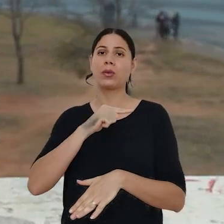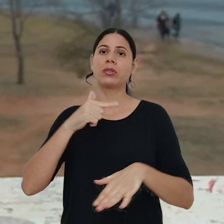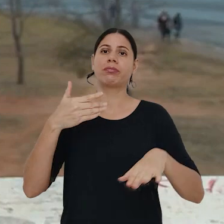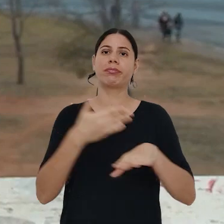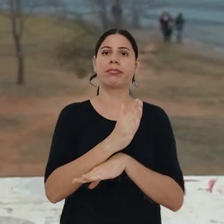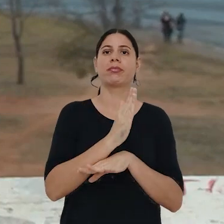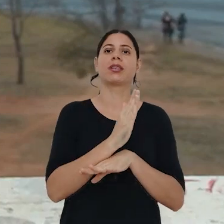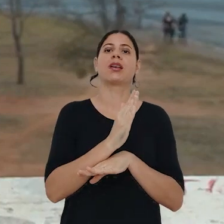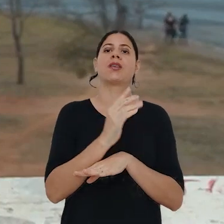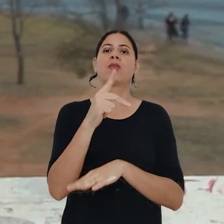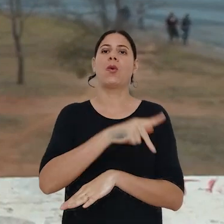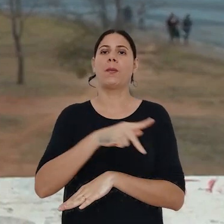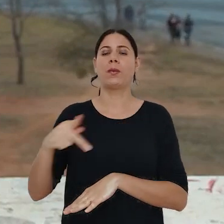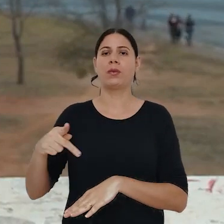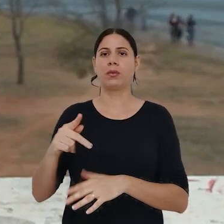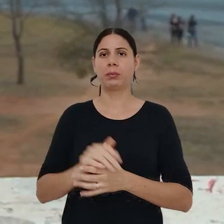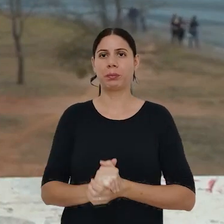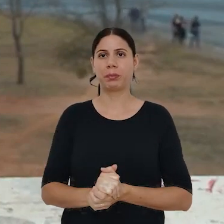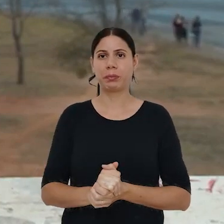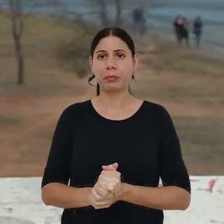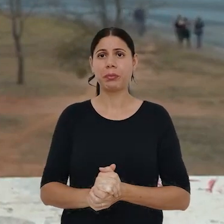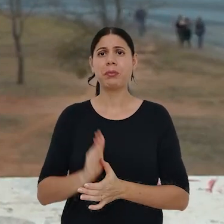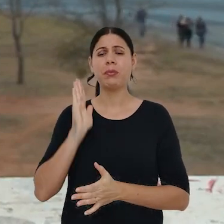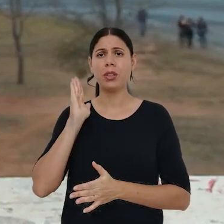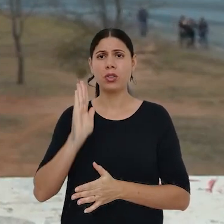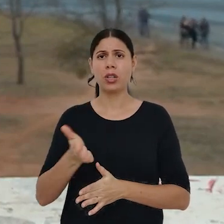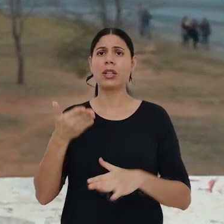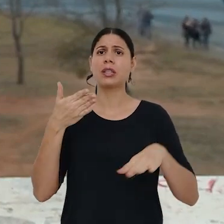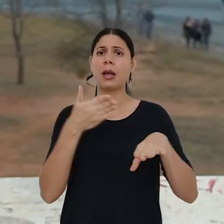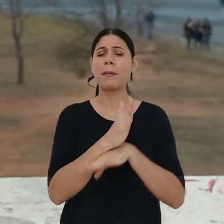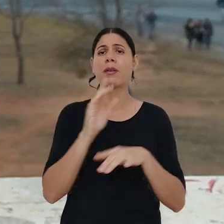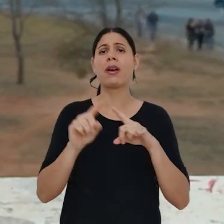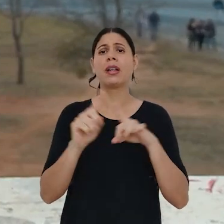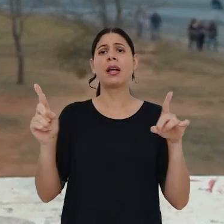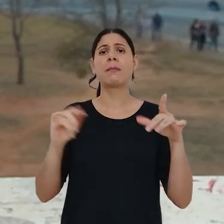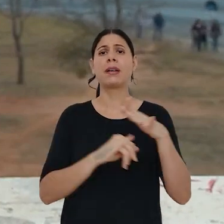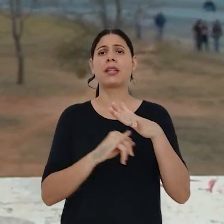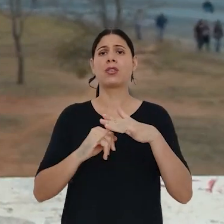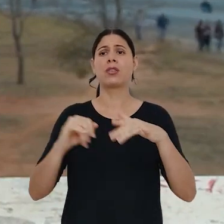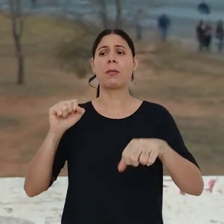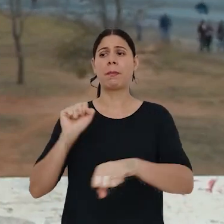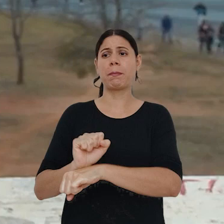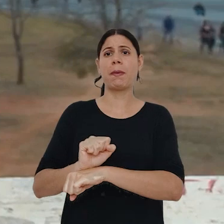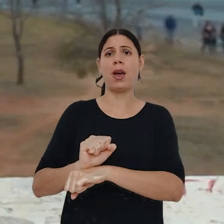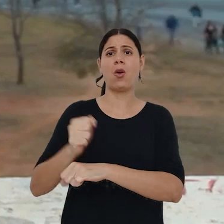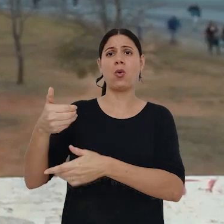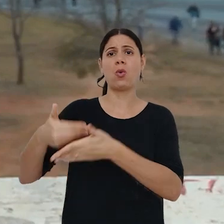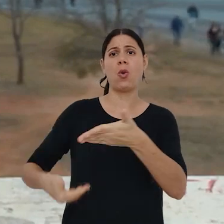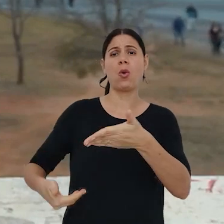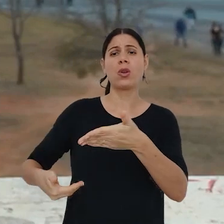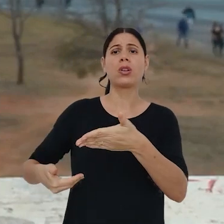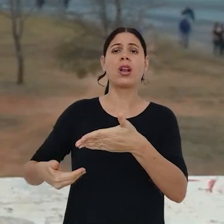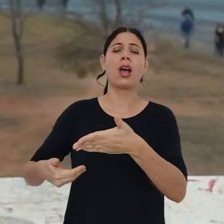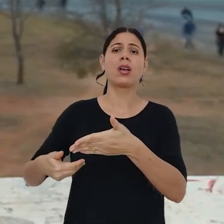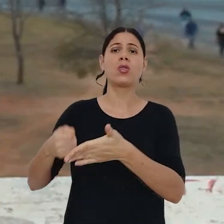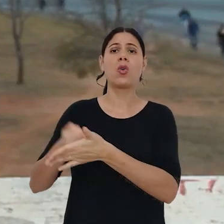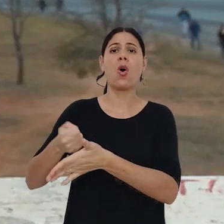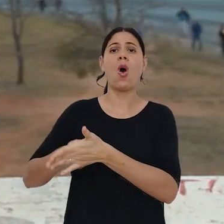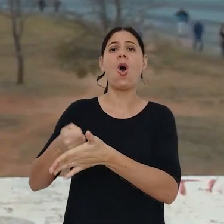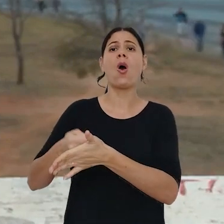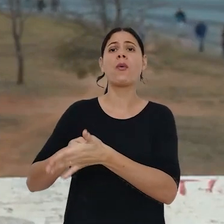cargo de professora do Magistério Superior. Ela havia sido nomeada, mas a instituição interrompeu o processo de contratação,